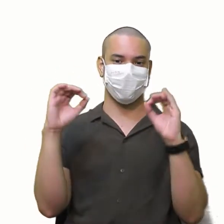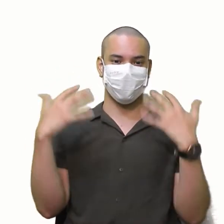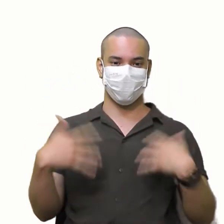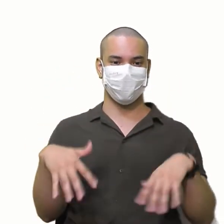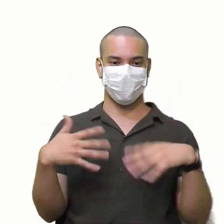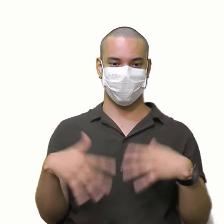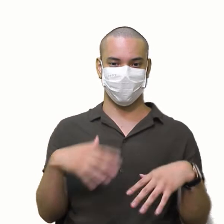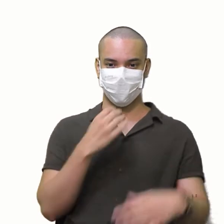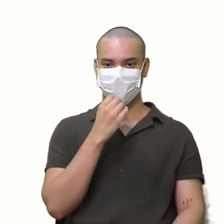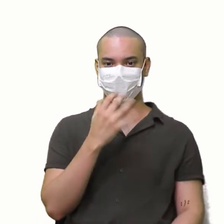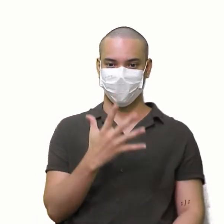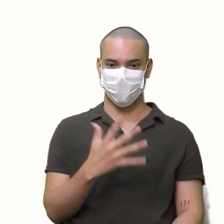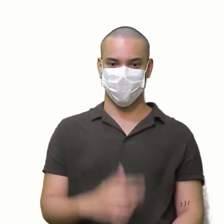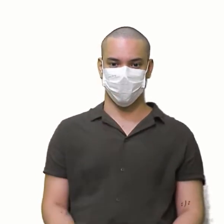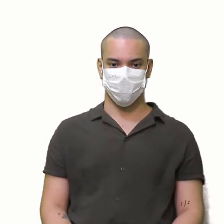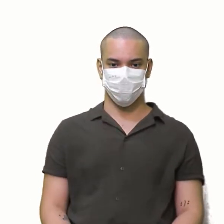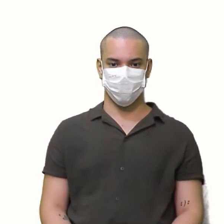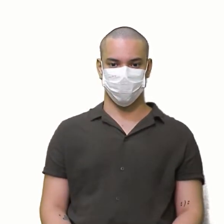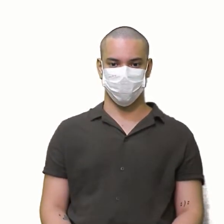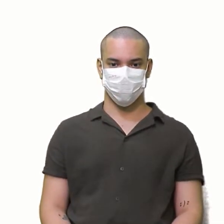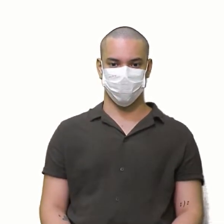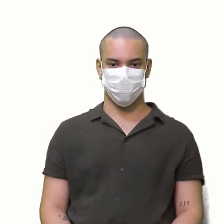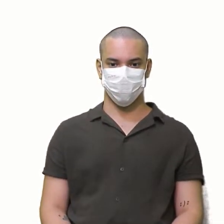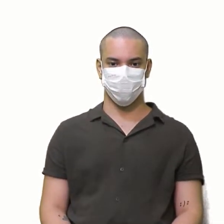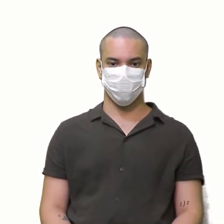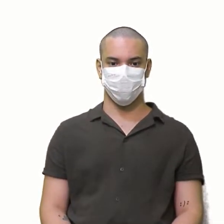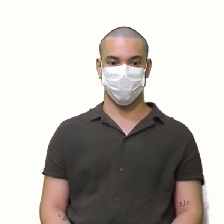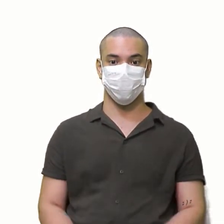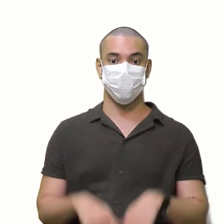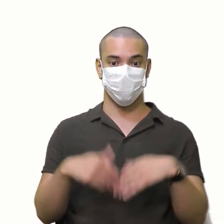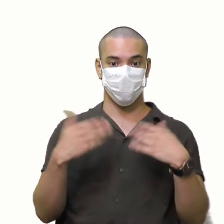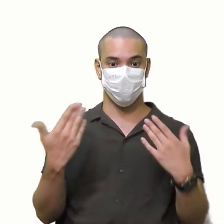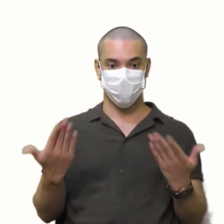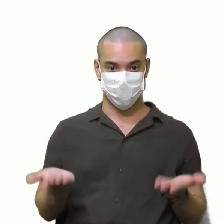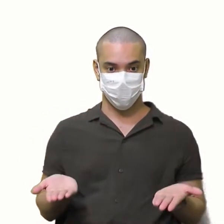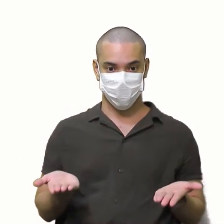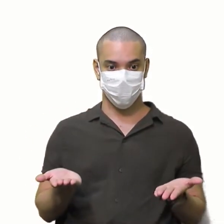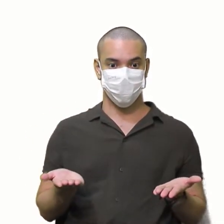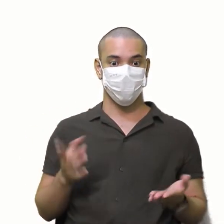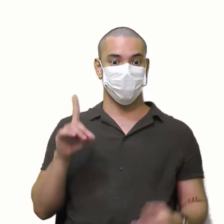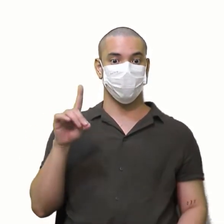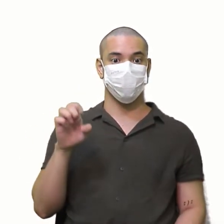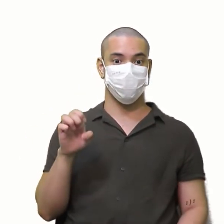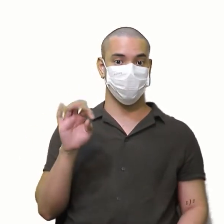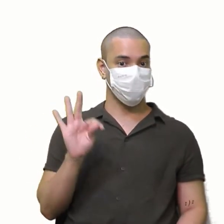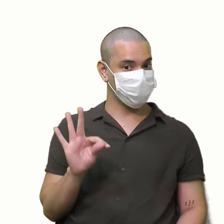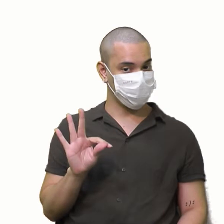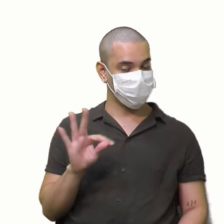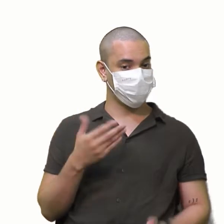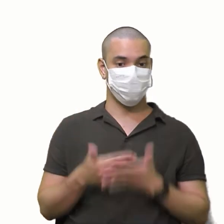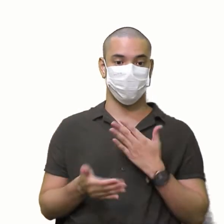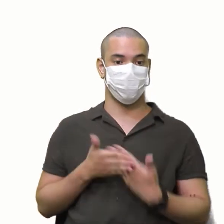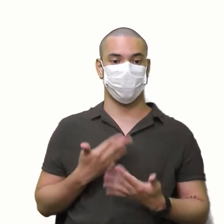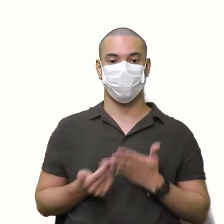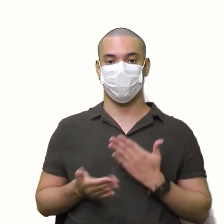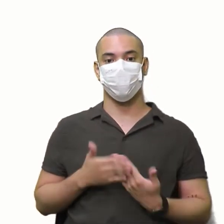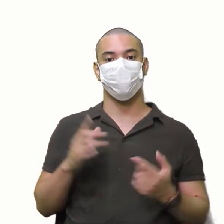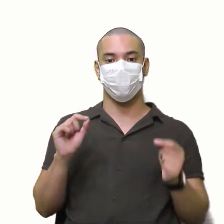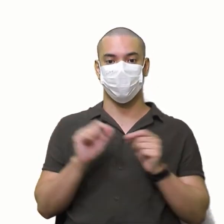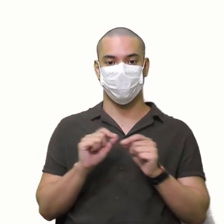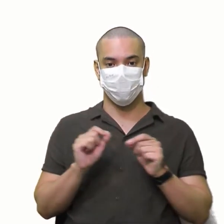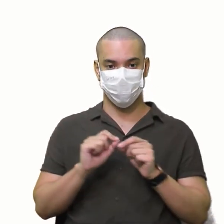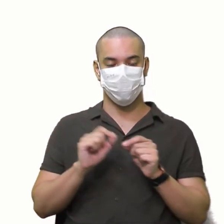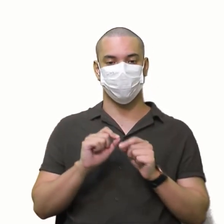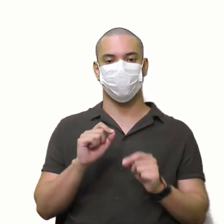Vamos lá então Pena que tá na mesma linha É O determinante da matriz Não falo o nome dela Mas é uma matriz qualquer A gente vai fazer